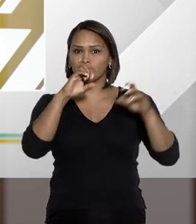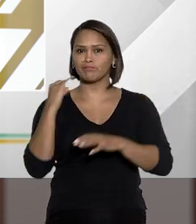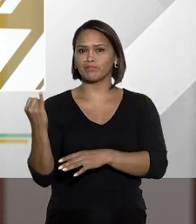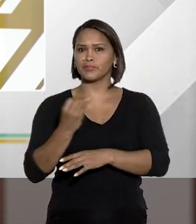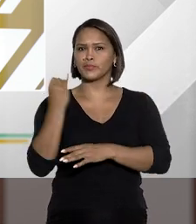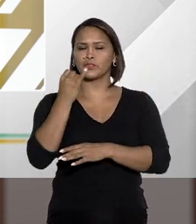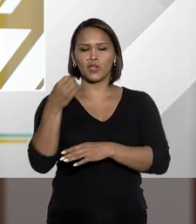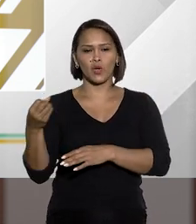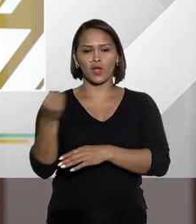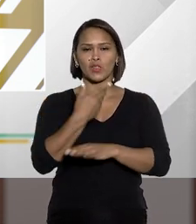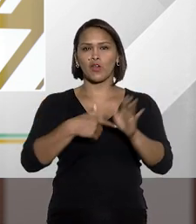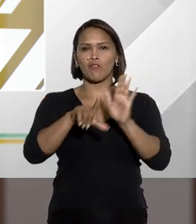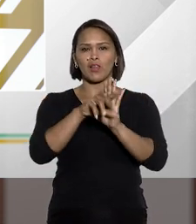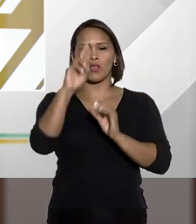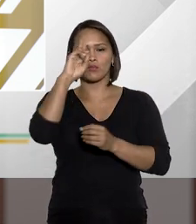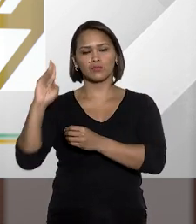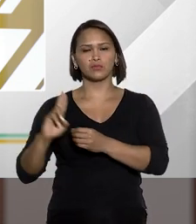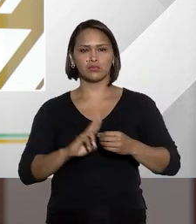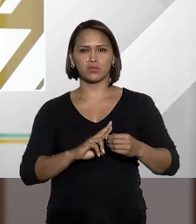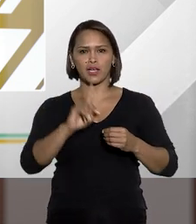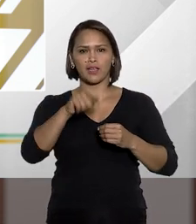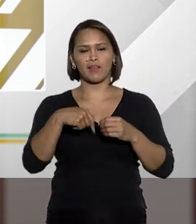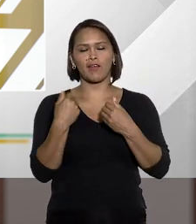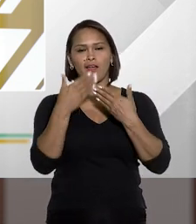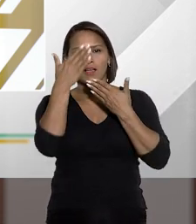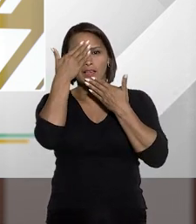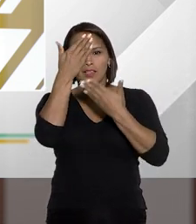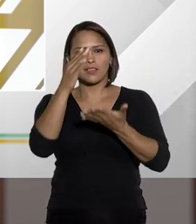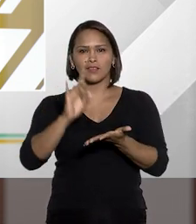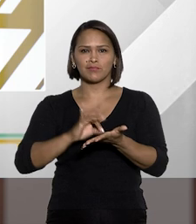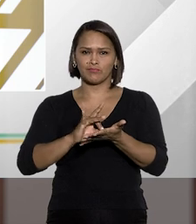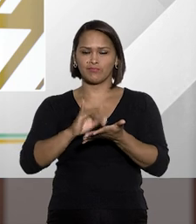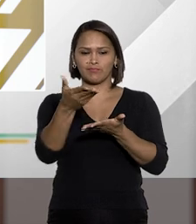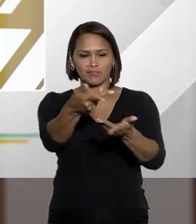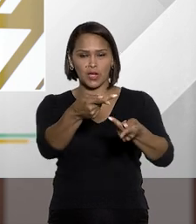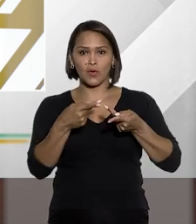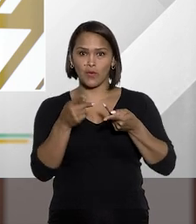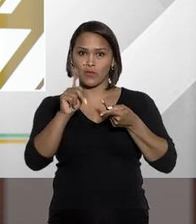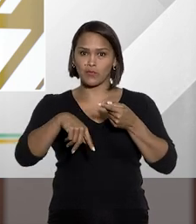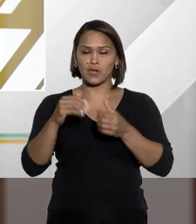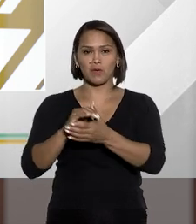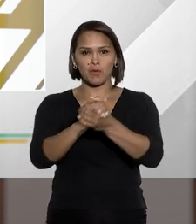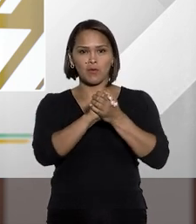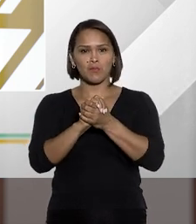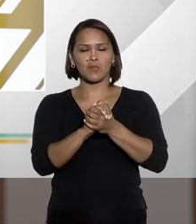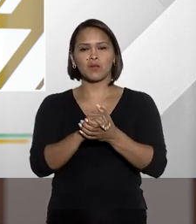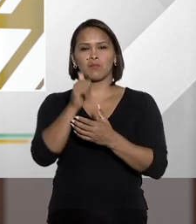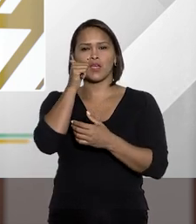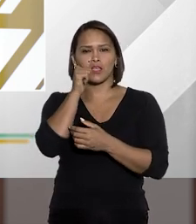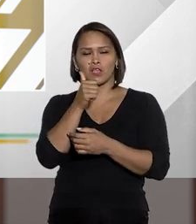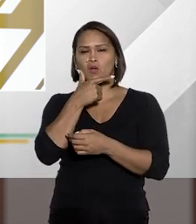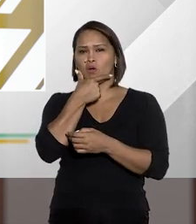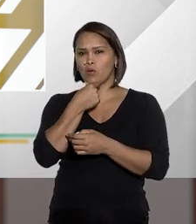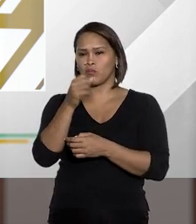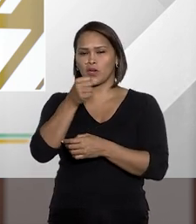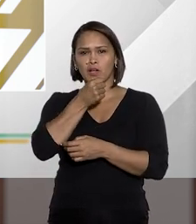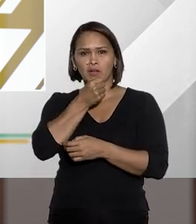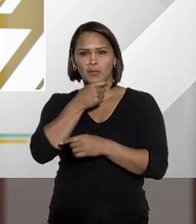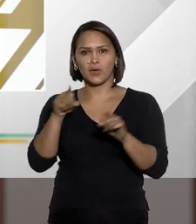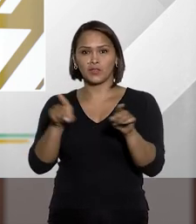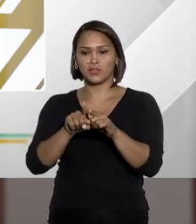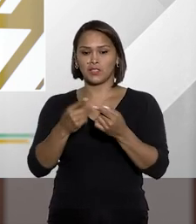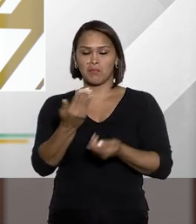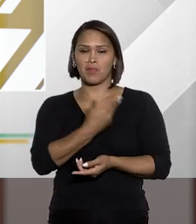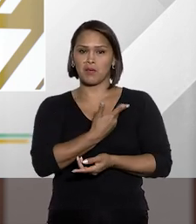importantíssimo, como a nova lei de abuso de autoridade. Então, agradeço ao programa pelo convite, cumprimento você, cumprimento o